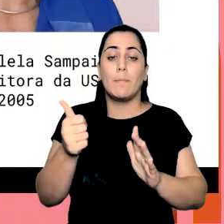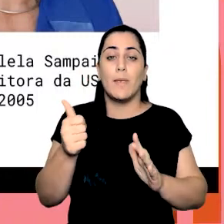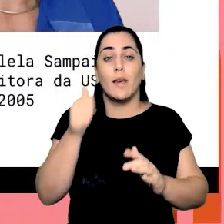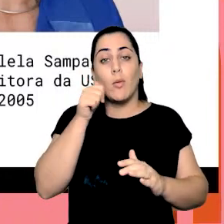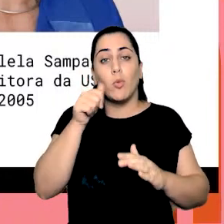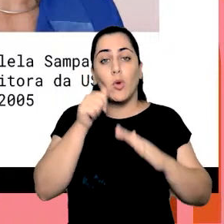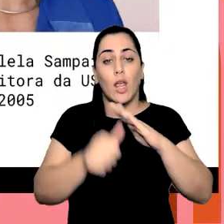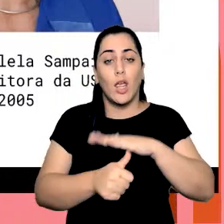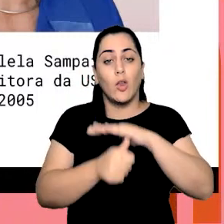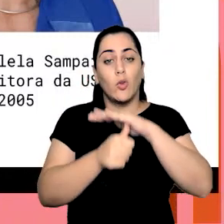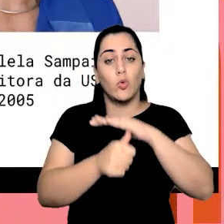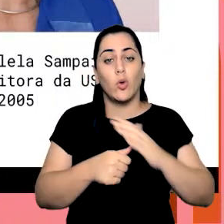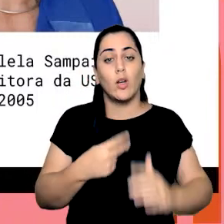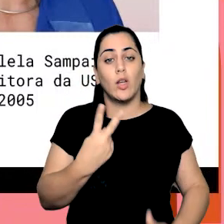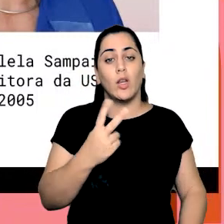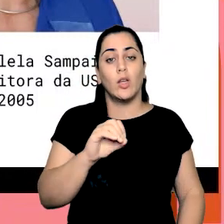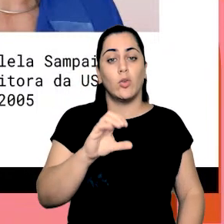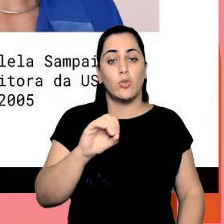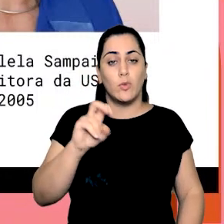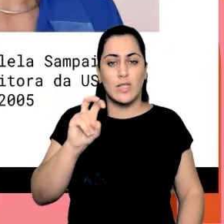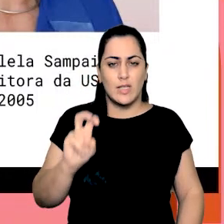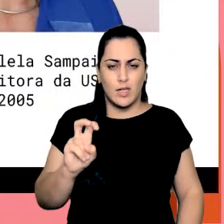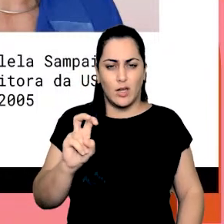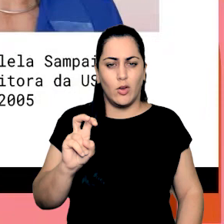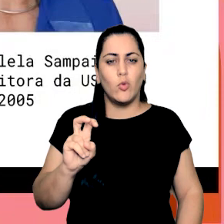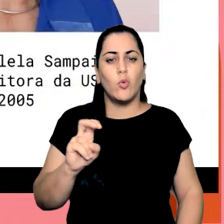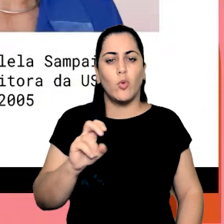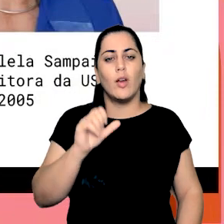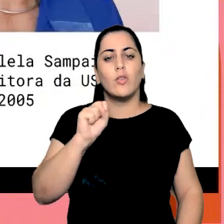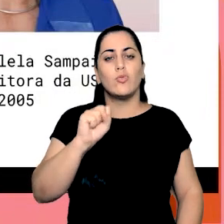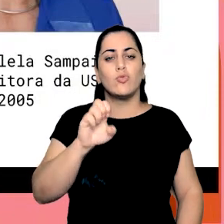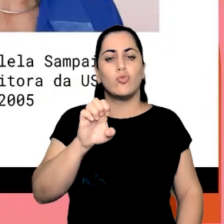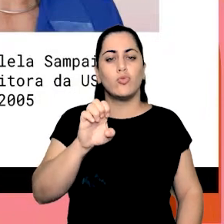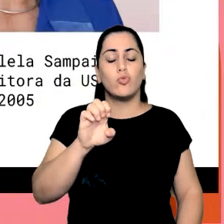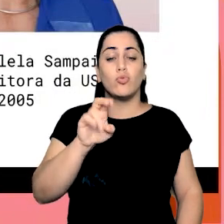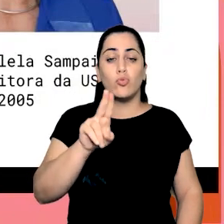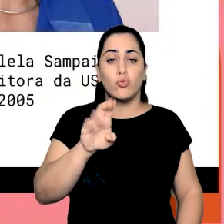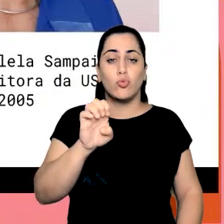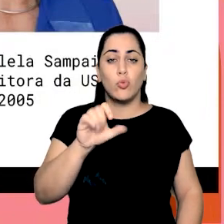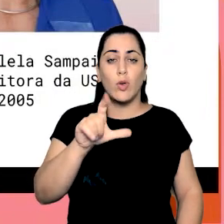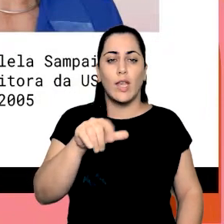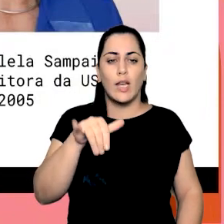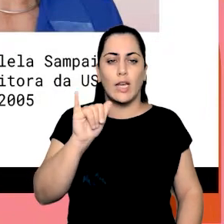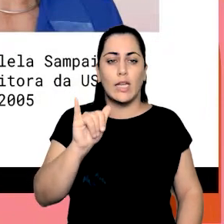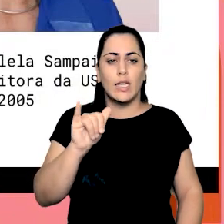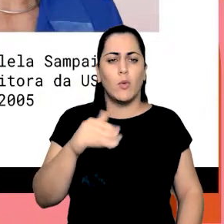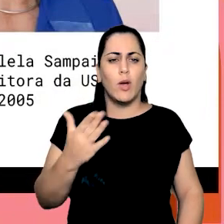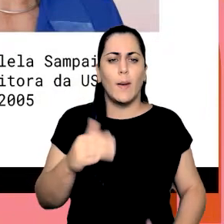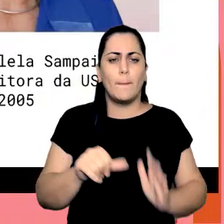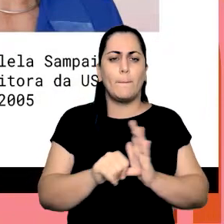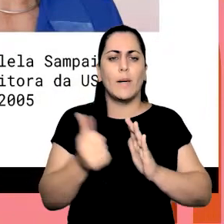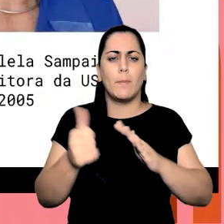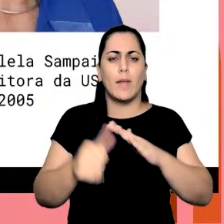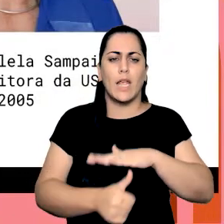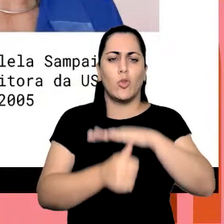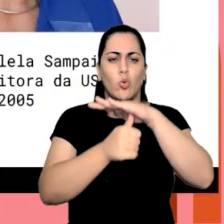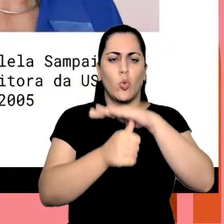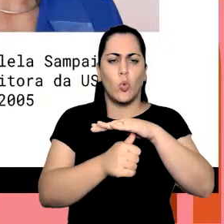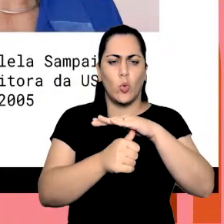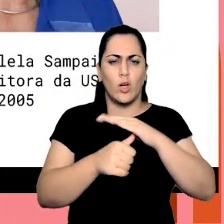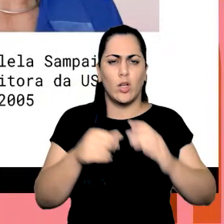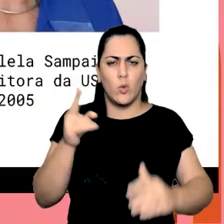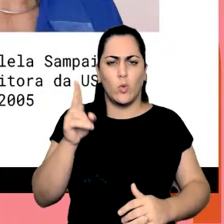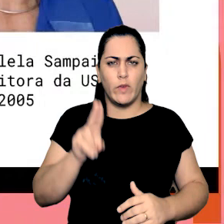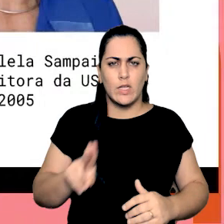2005, a Sueli Vilela Sampaio e a nossa primeira reitora da universidade. Eu falei, nossa, mas a primeira mulher a